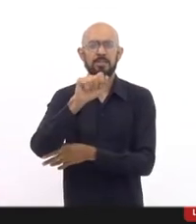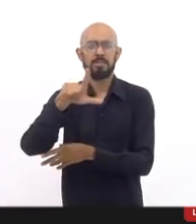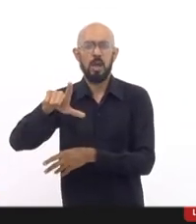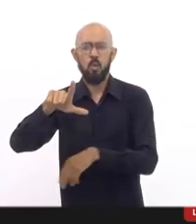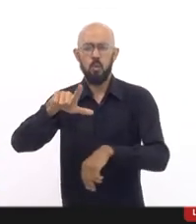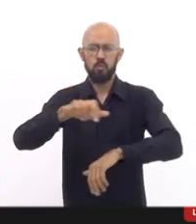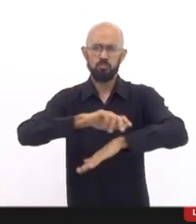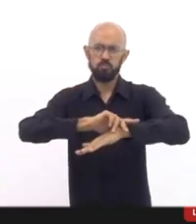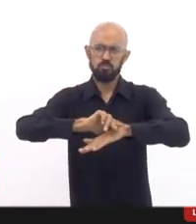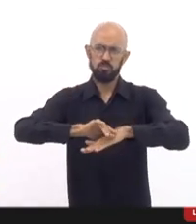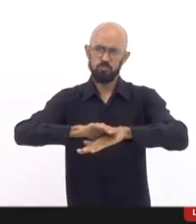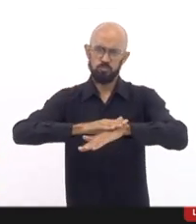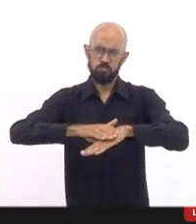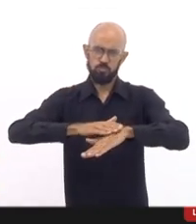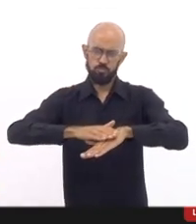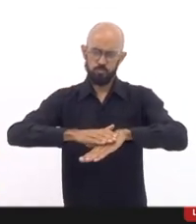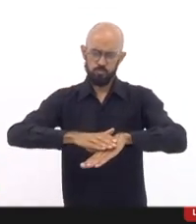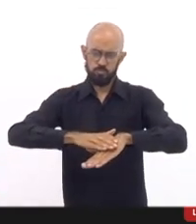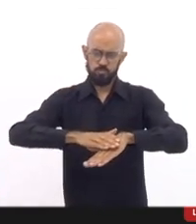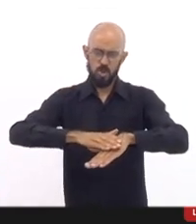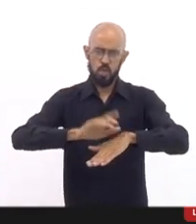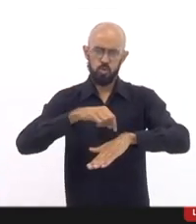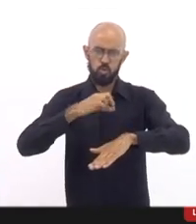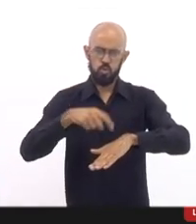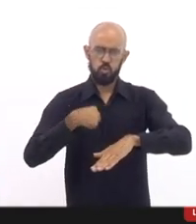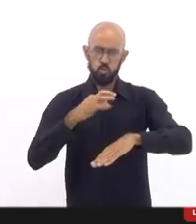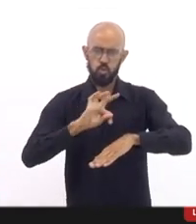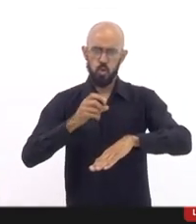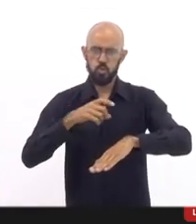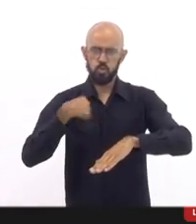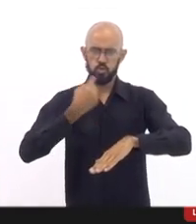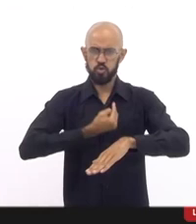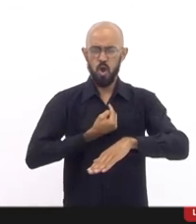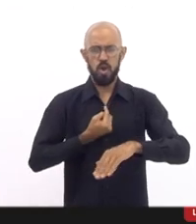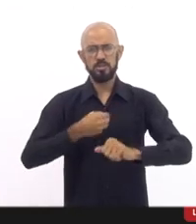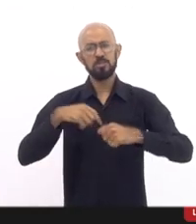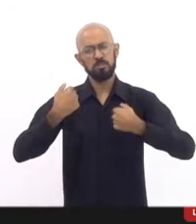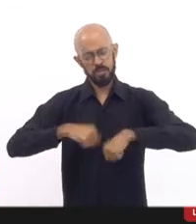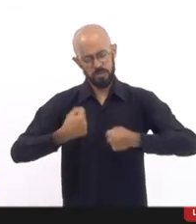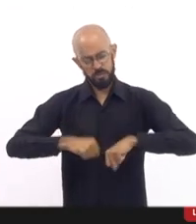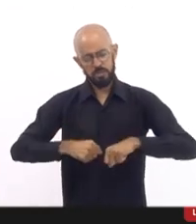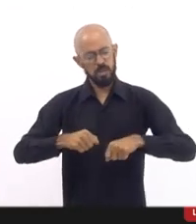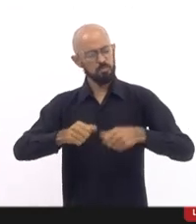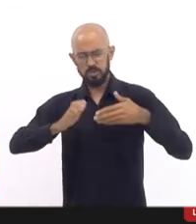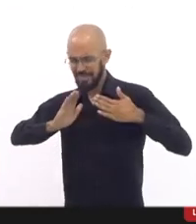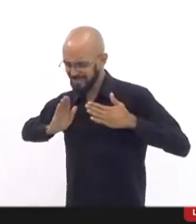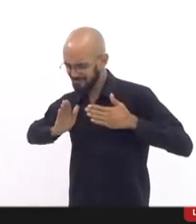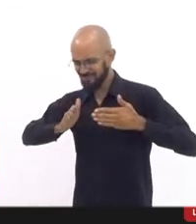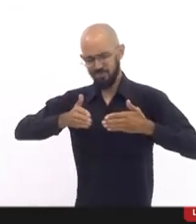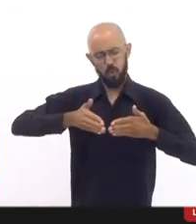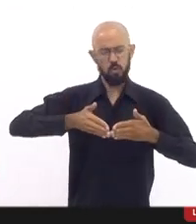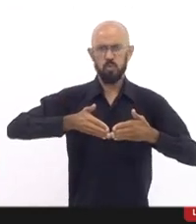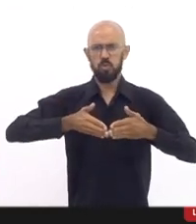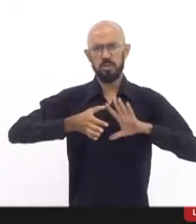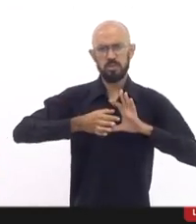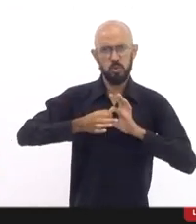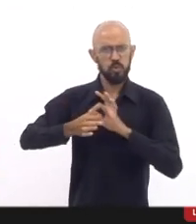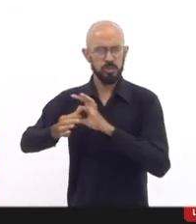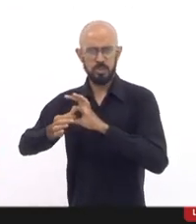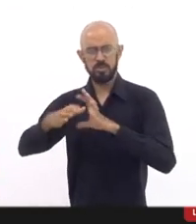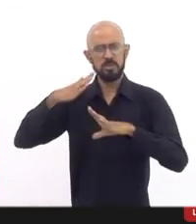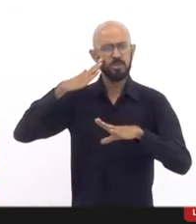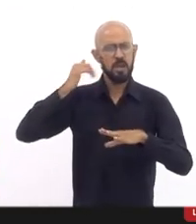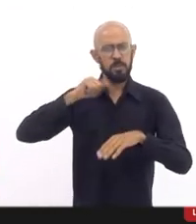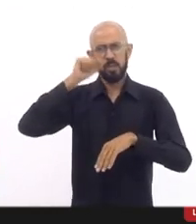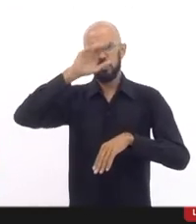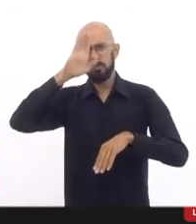promotoras, procuradores e procuradoras, todo o quadro de servidores tem que ter essa perspectiva, tem que saber que no Brasil